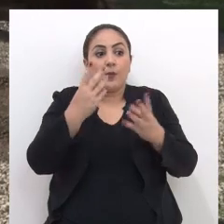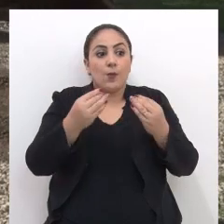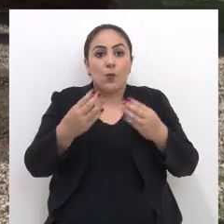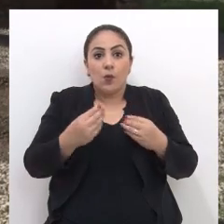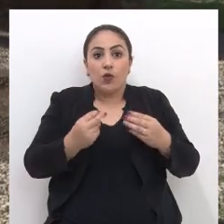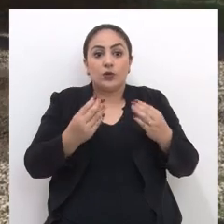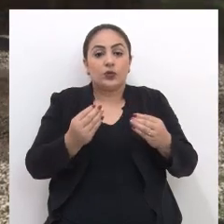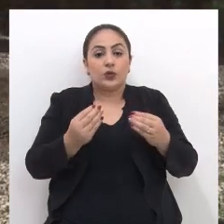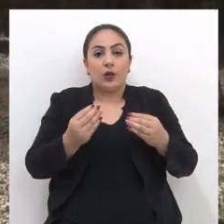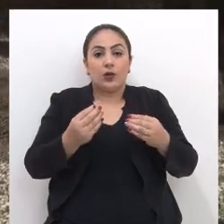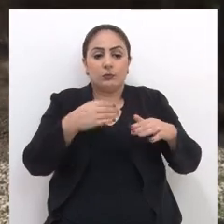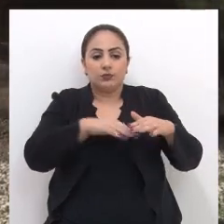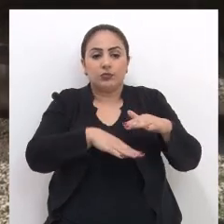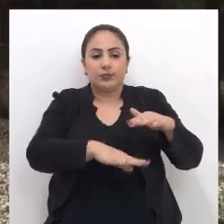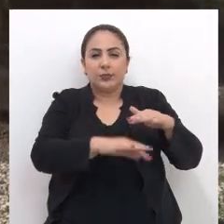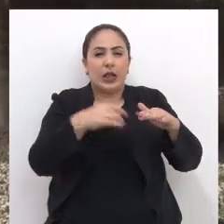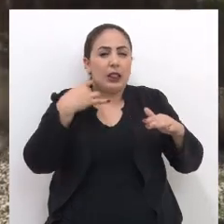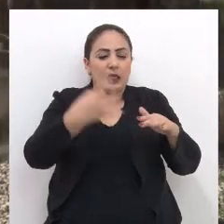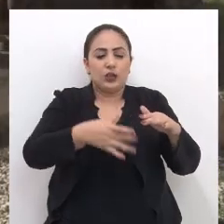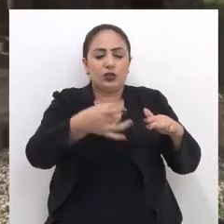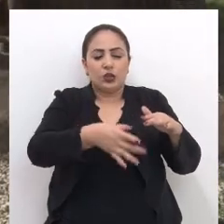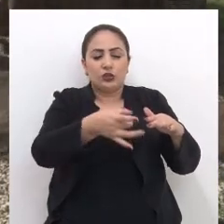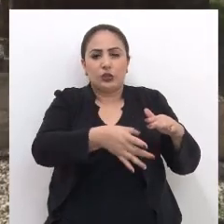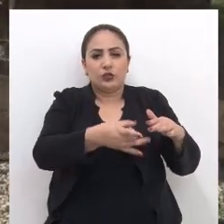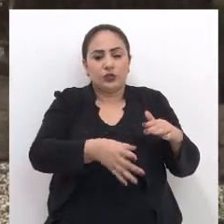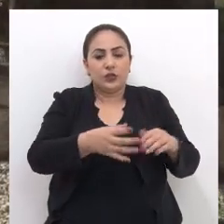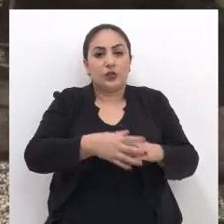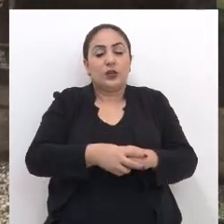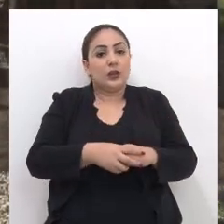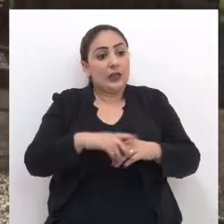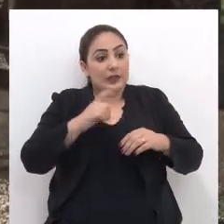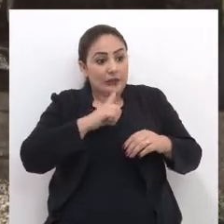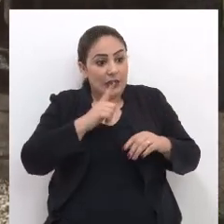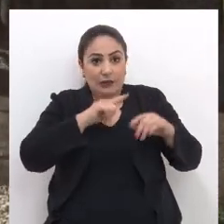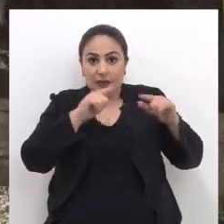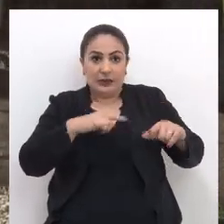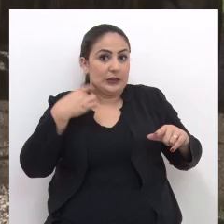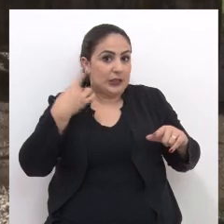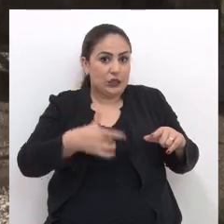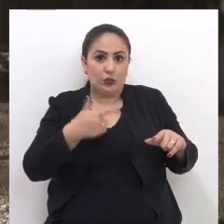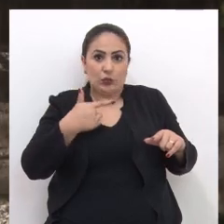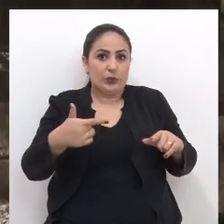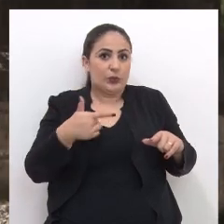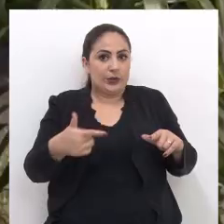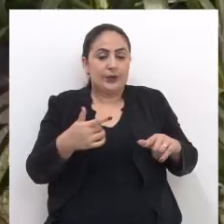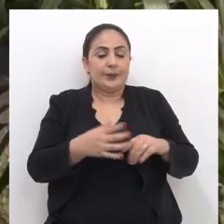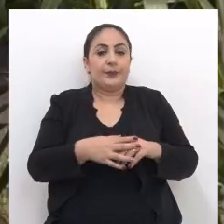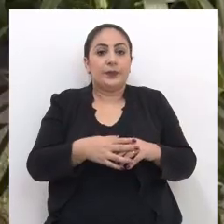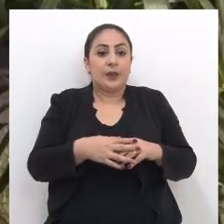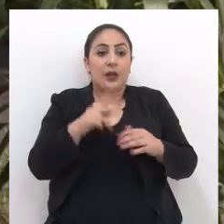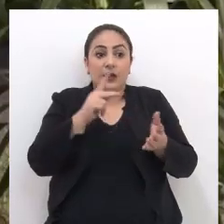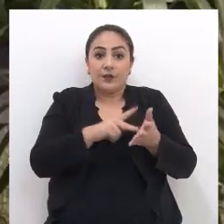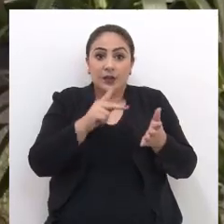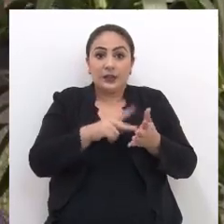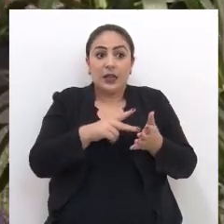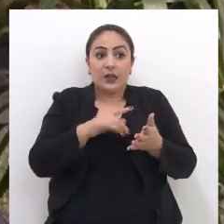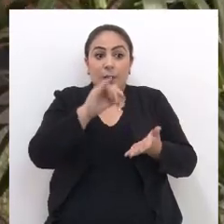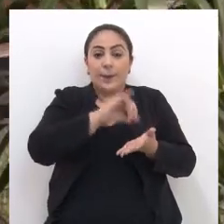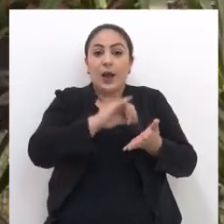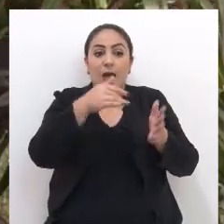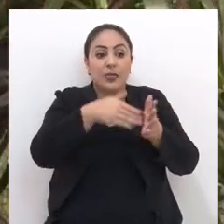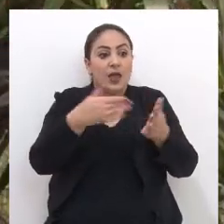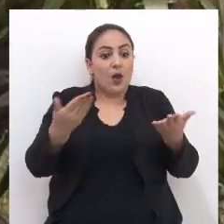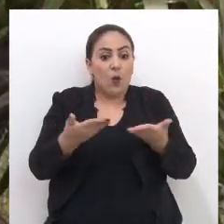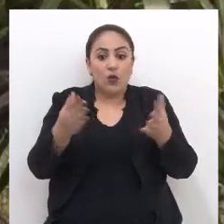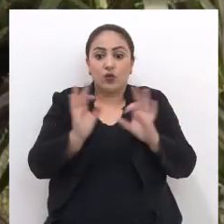é porque era muito acúmulo de lixo aqui também. Então, onde há lixo, não dá, né? E, na verdade, era para ser